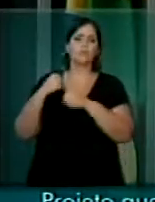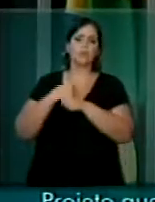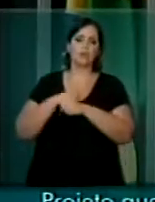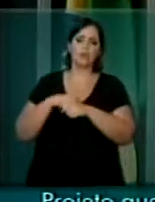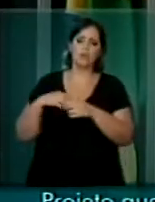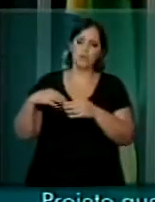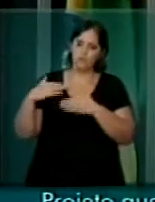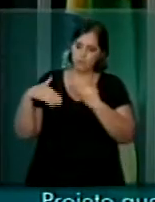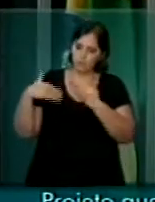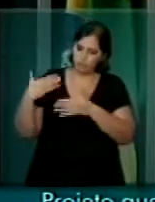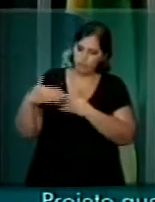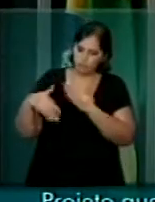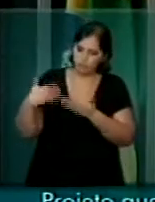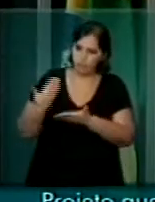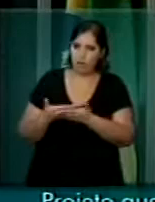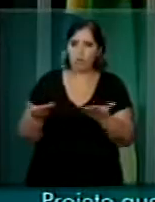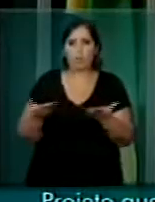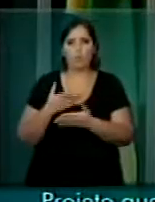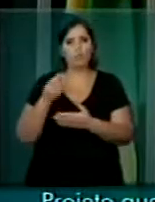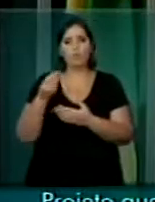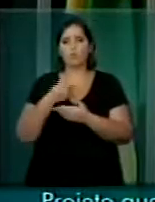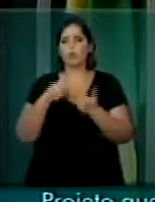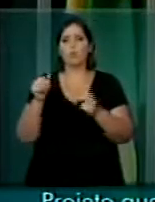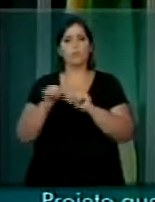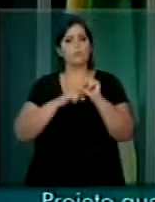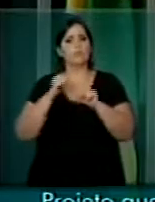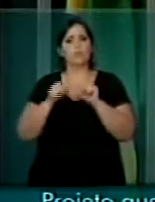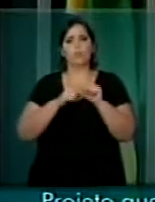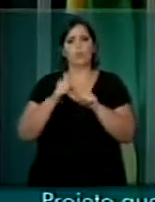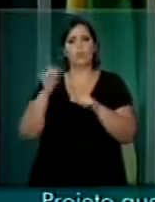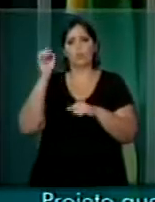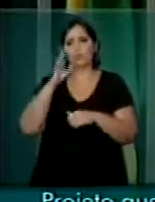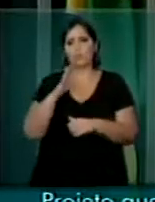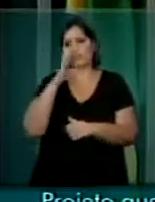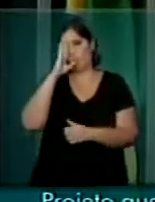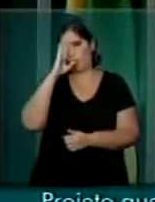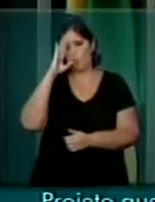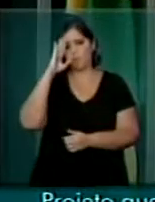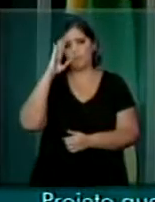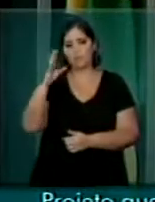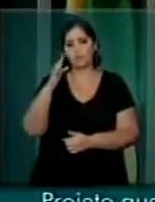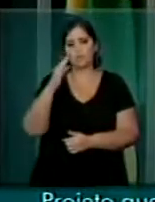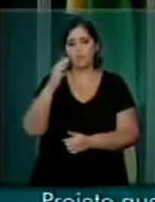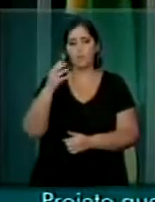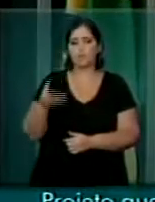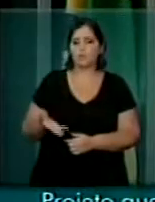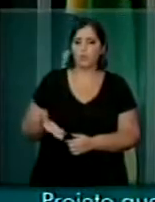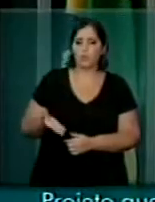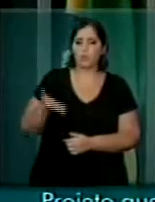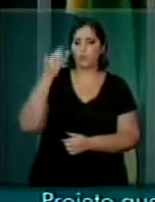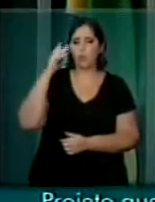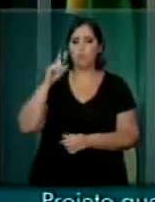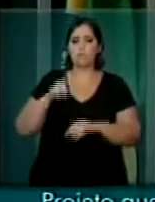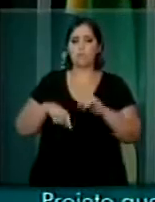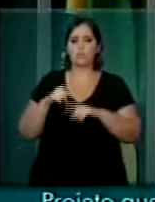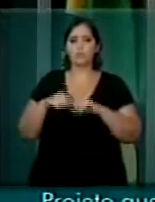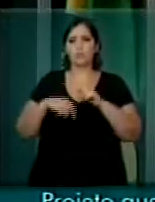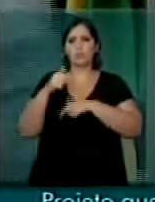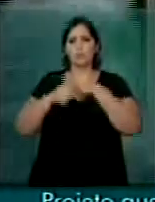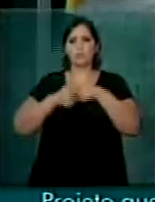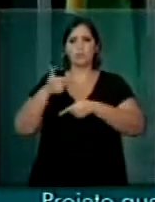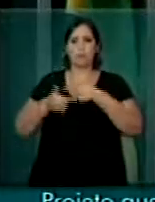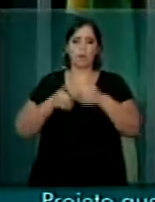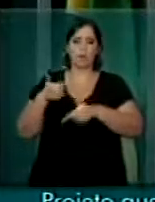aconteceu no Brasil, principalmente a elevada produtividade do trabalho.